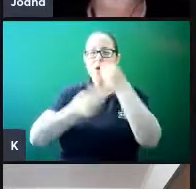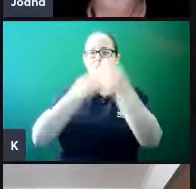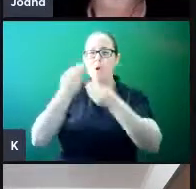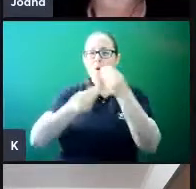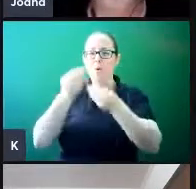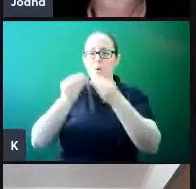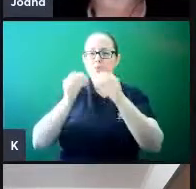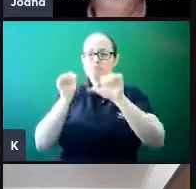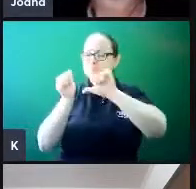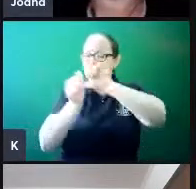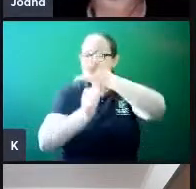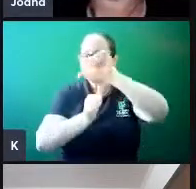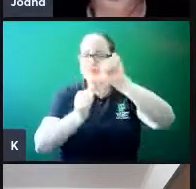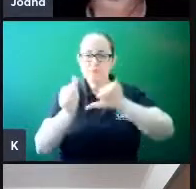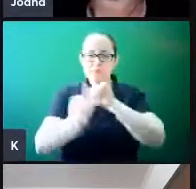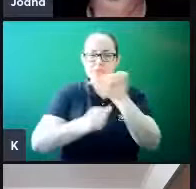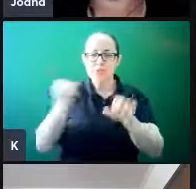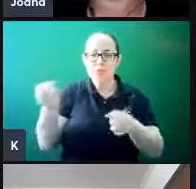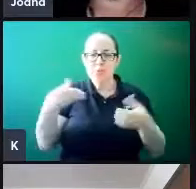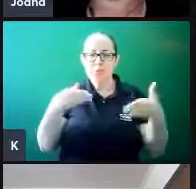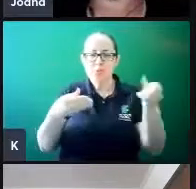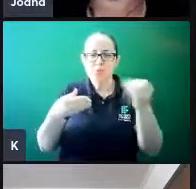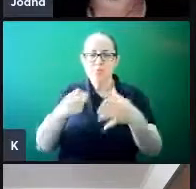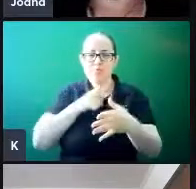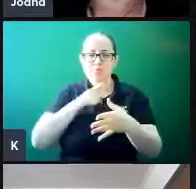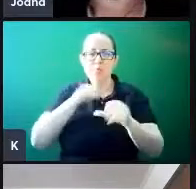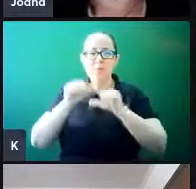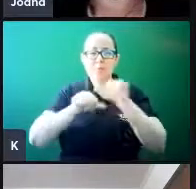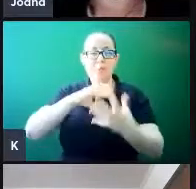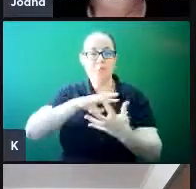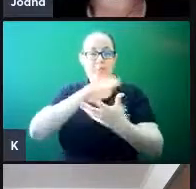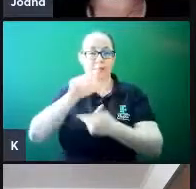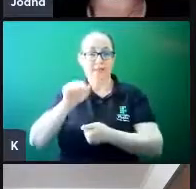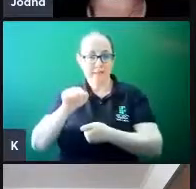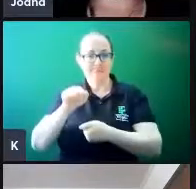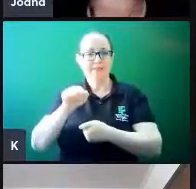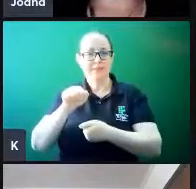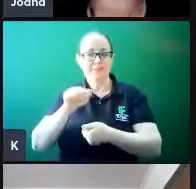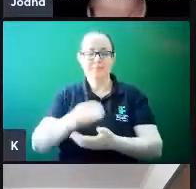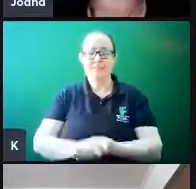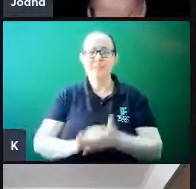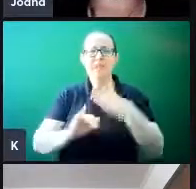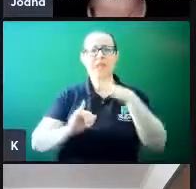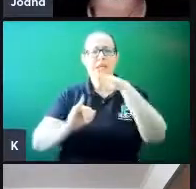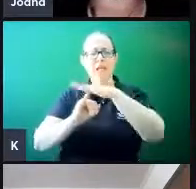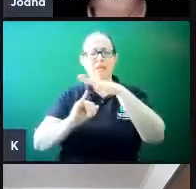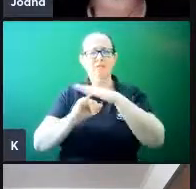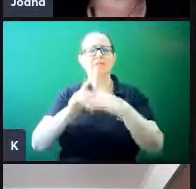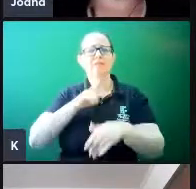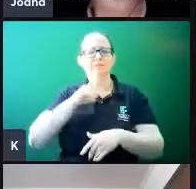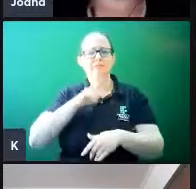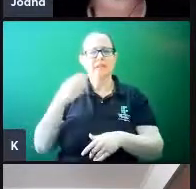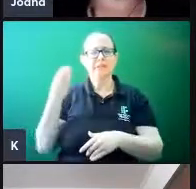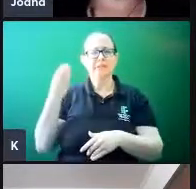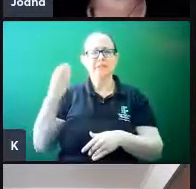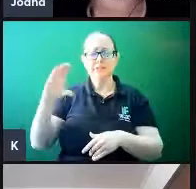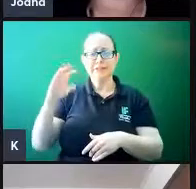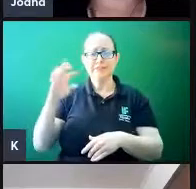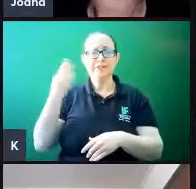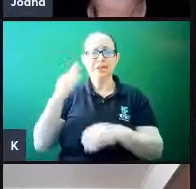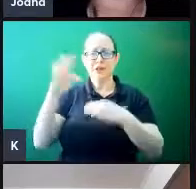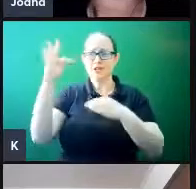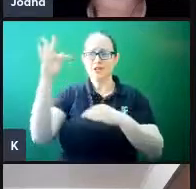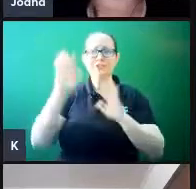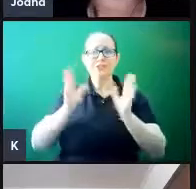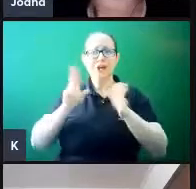tecnologia e inovação para o planeta. O IFSC já traz a ciência e a tecnologia em seu próprio nome, não é? Instituto Federal de